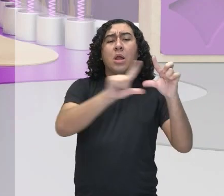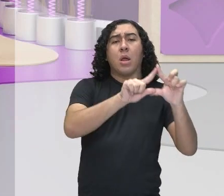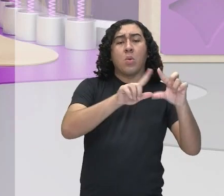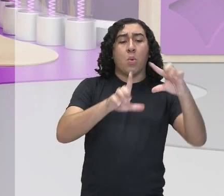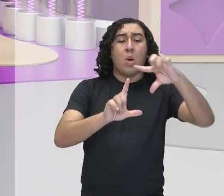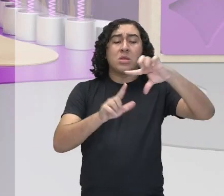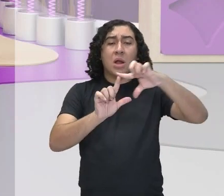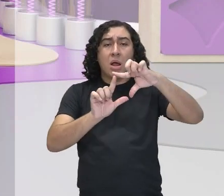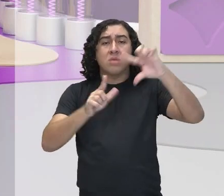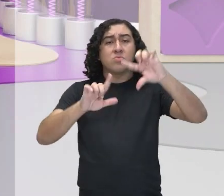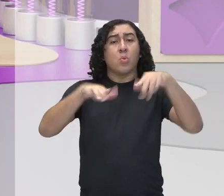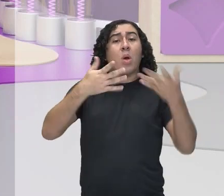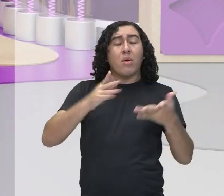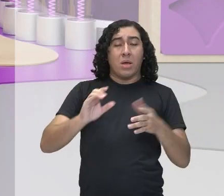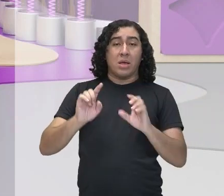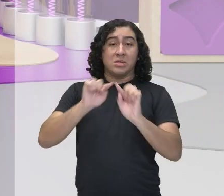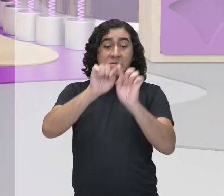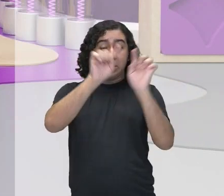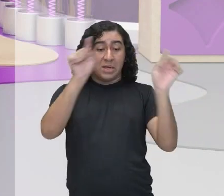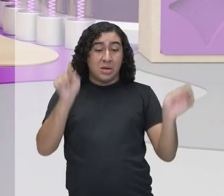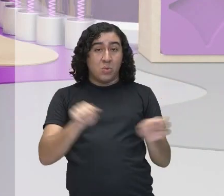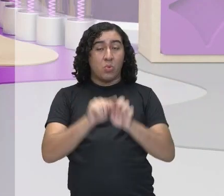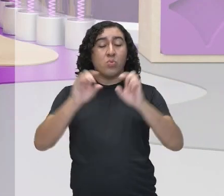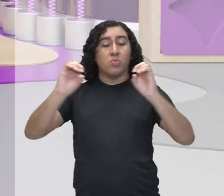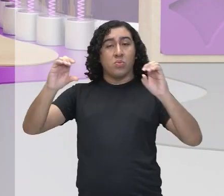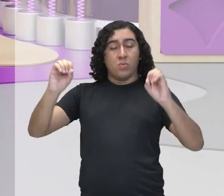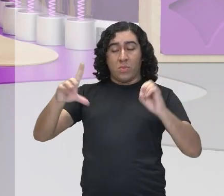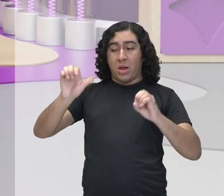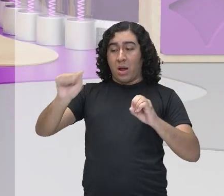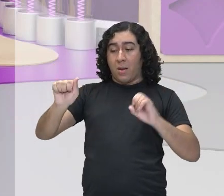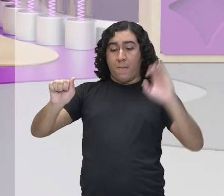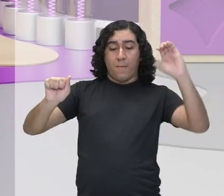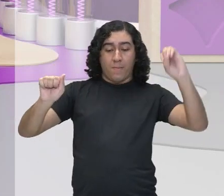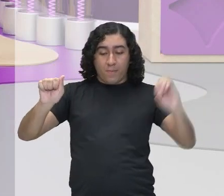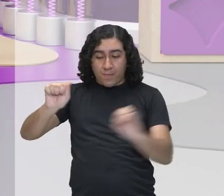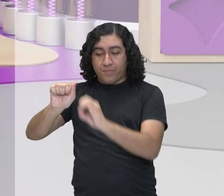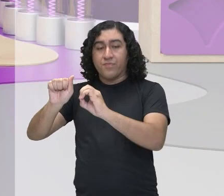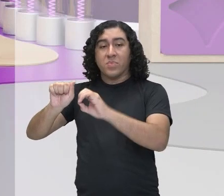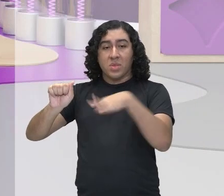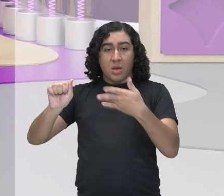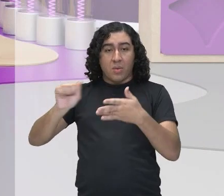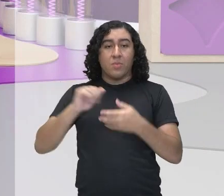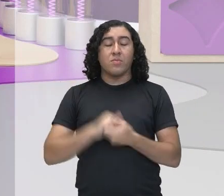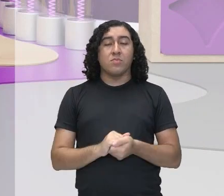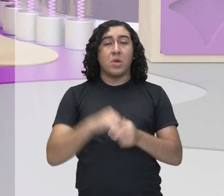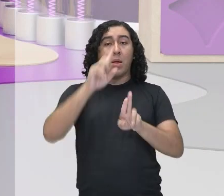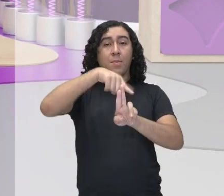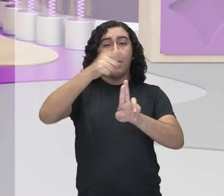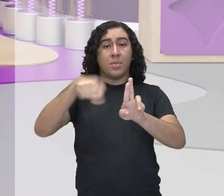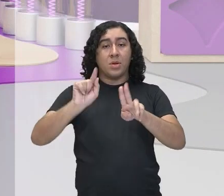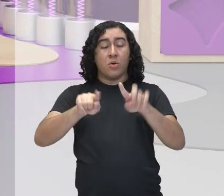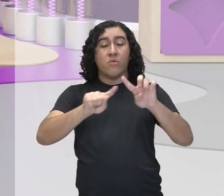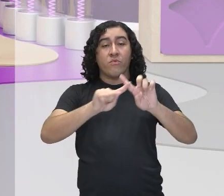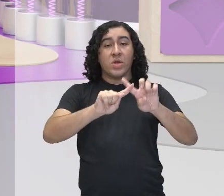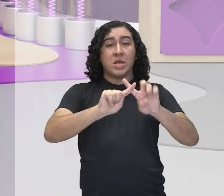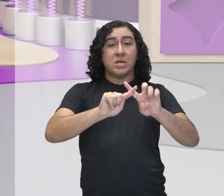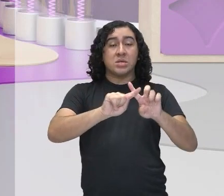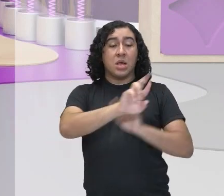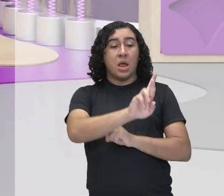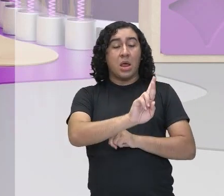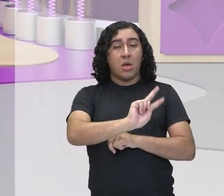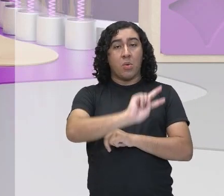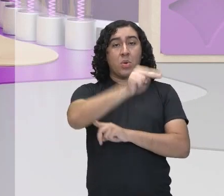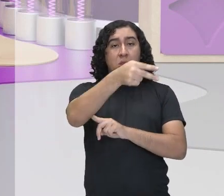É a constante π que multiplica o raio vezes o raio. Raio ao quadrado, né? R ao